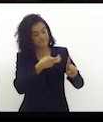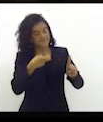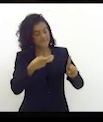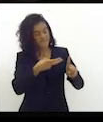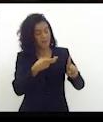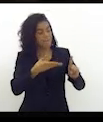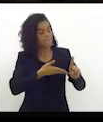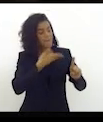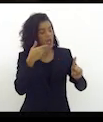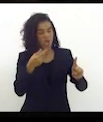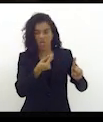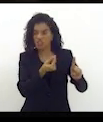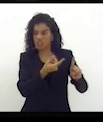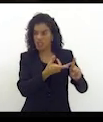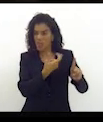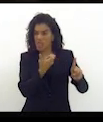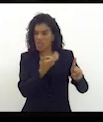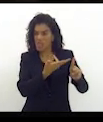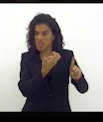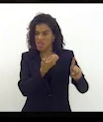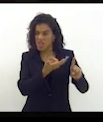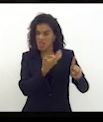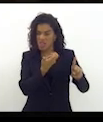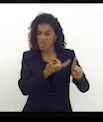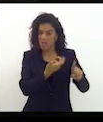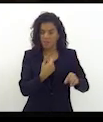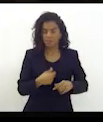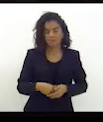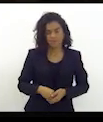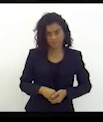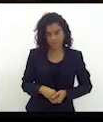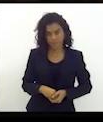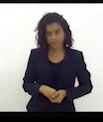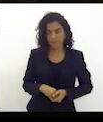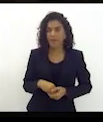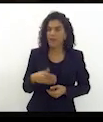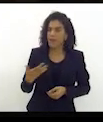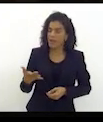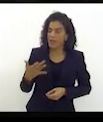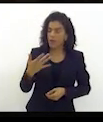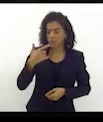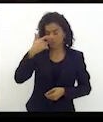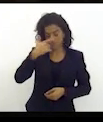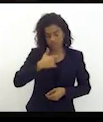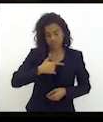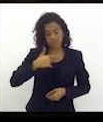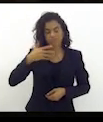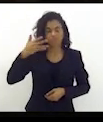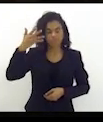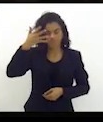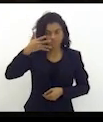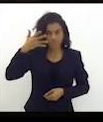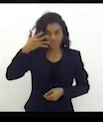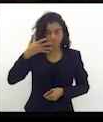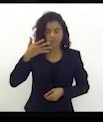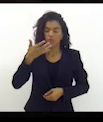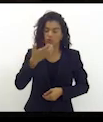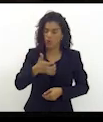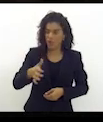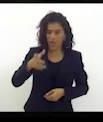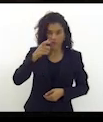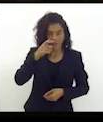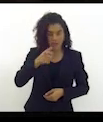melhor, explorar momentos difíceis a imagem política de um homem eu venho aqui sem qualquer interesse